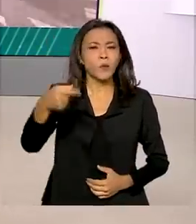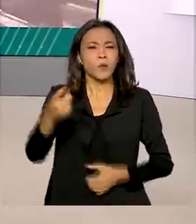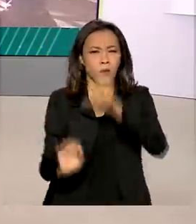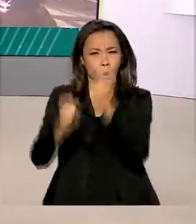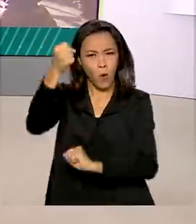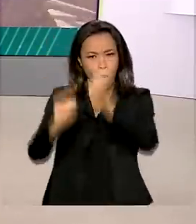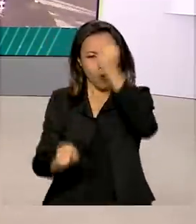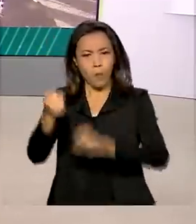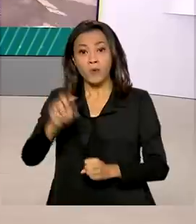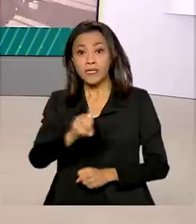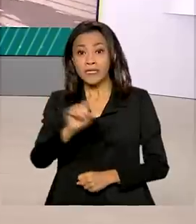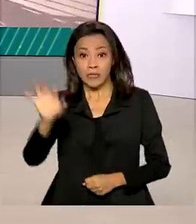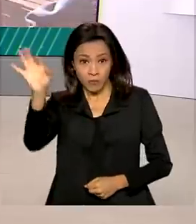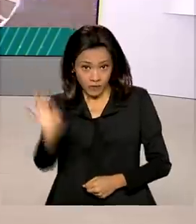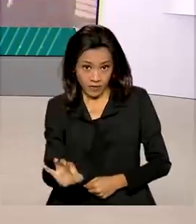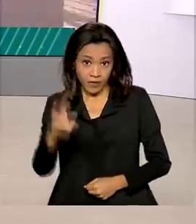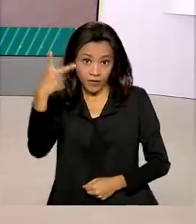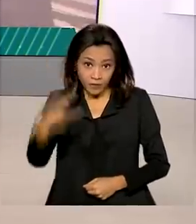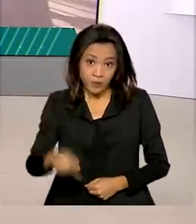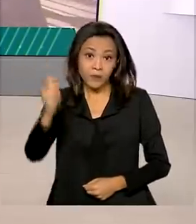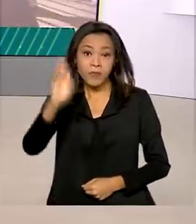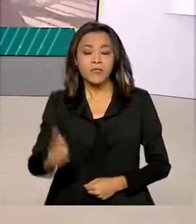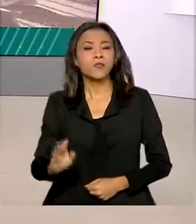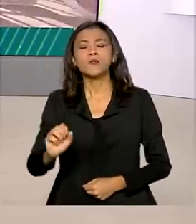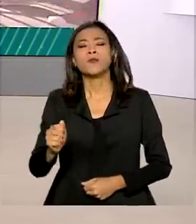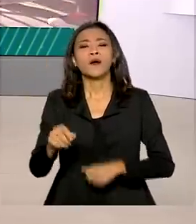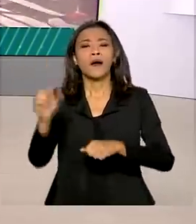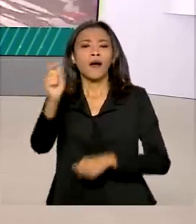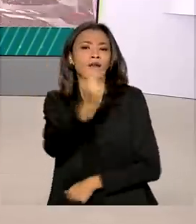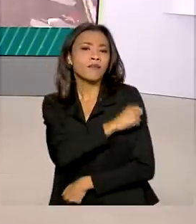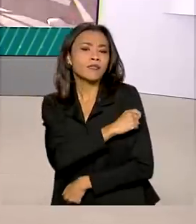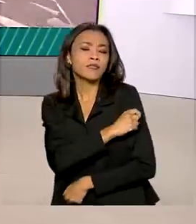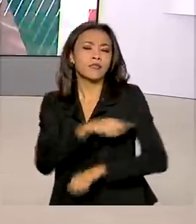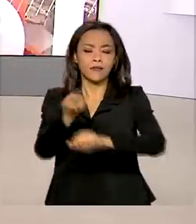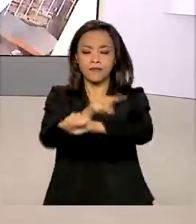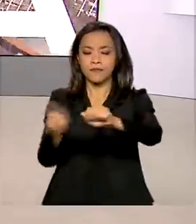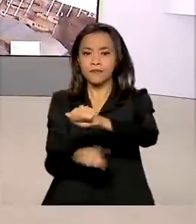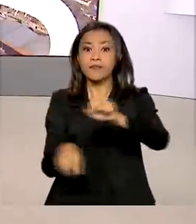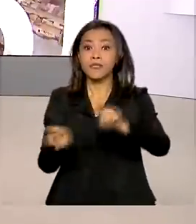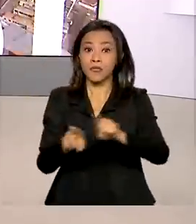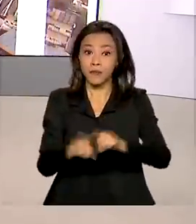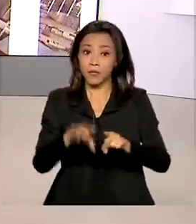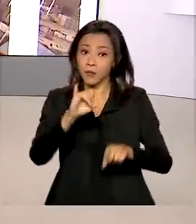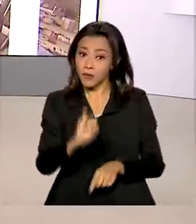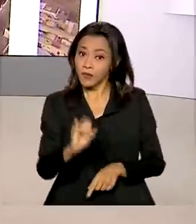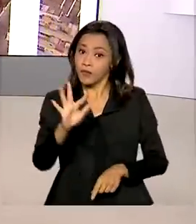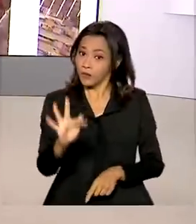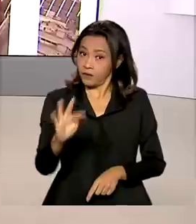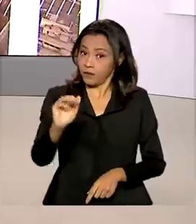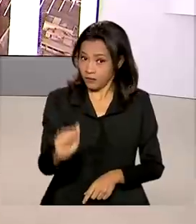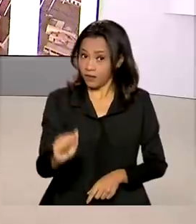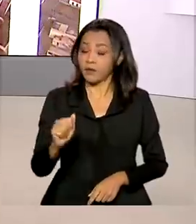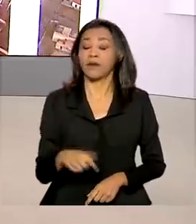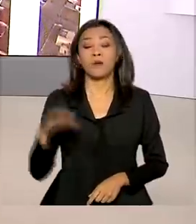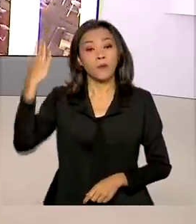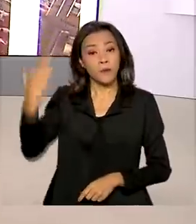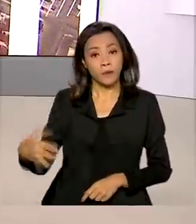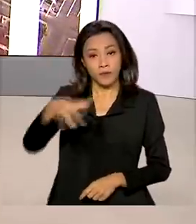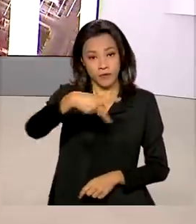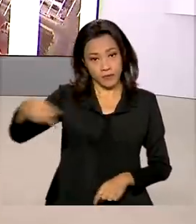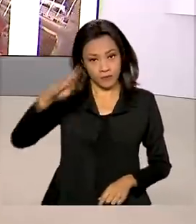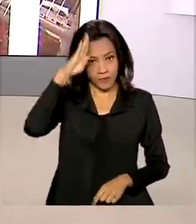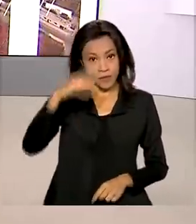% nacional da vacina da AstraZeneca, inclusive do IFA, o ingrediente farmacêutico ativo. O presidente Jair Bolsonaro